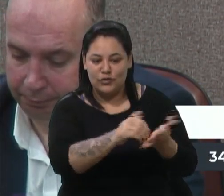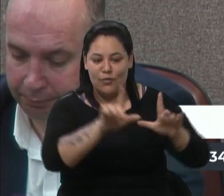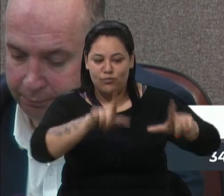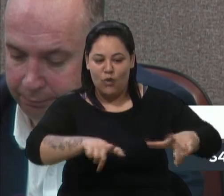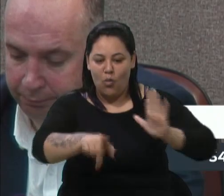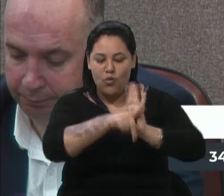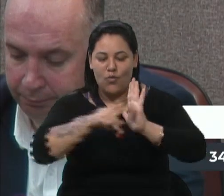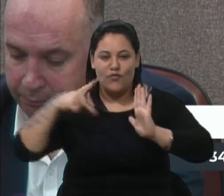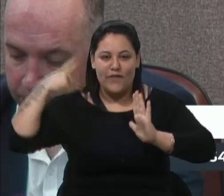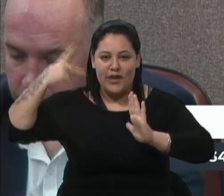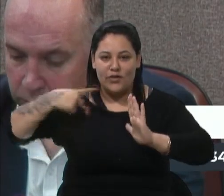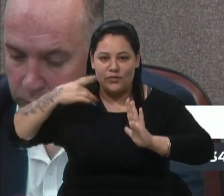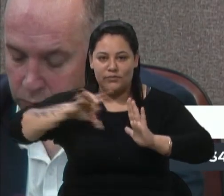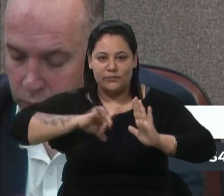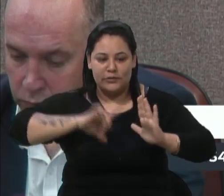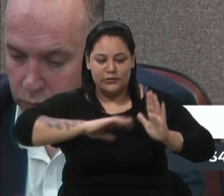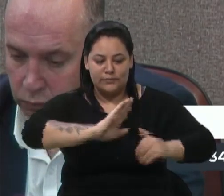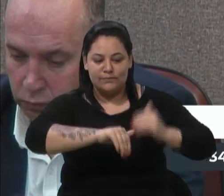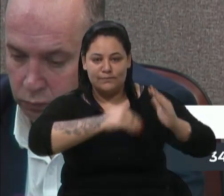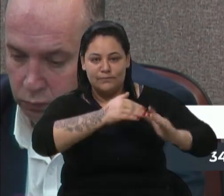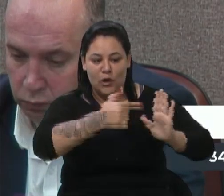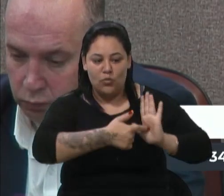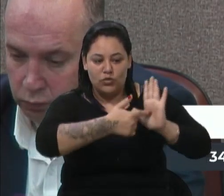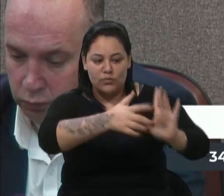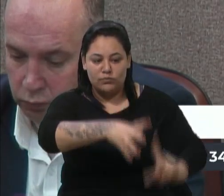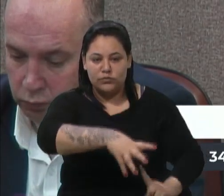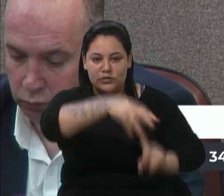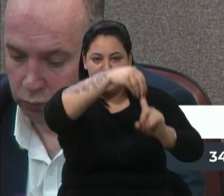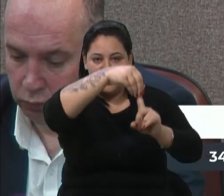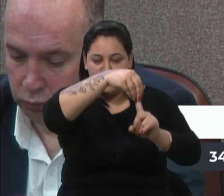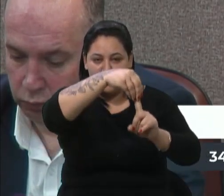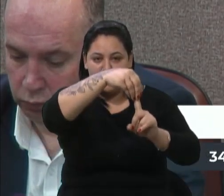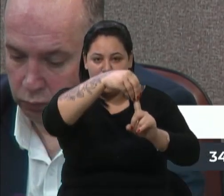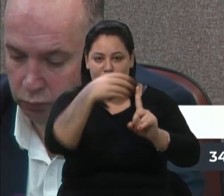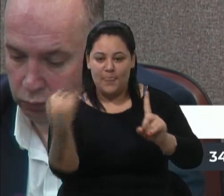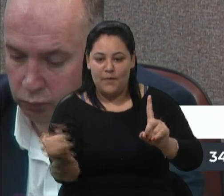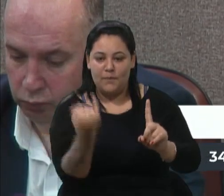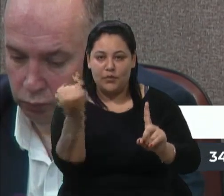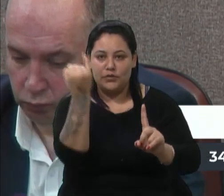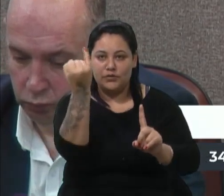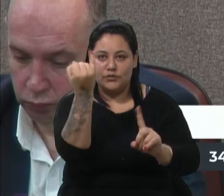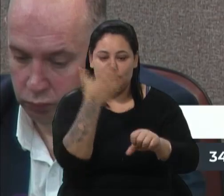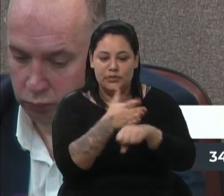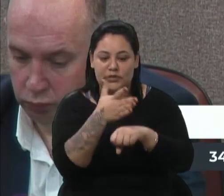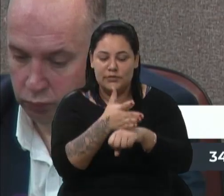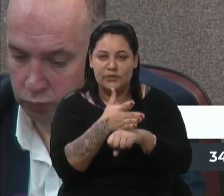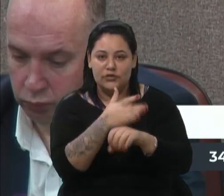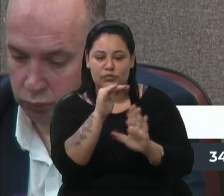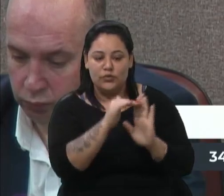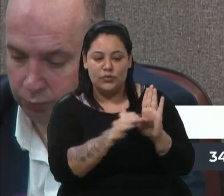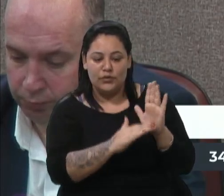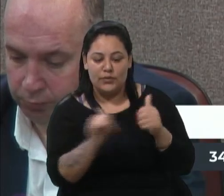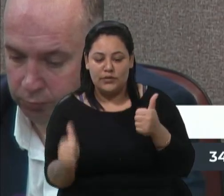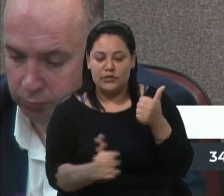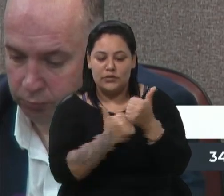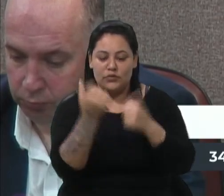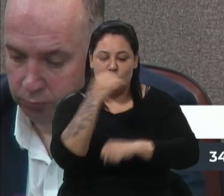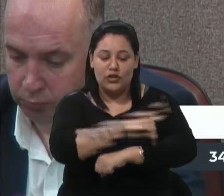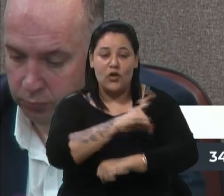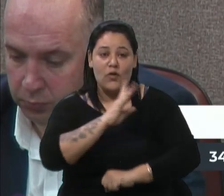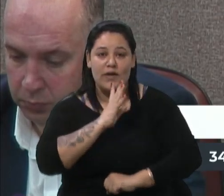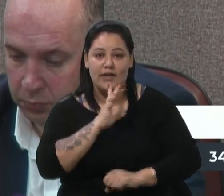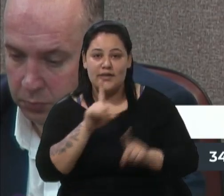destacamos algumas que seriam importantes para que o participante do programa Assessor por um Dia conheça,